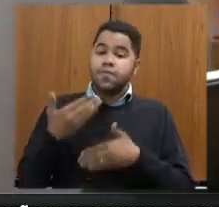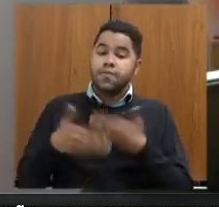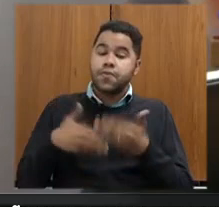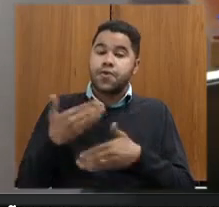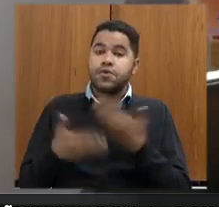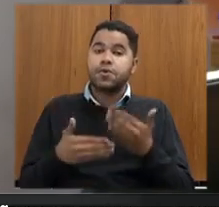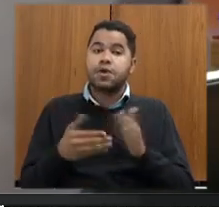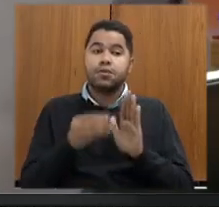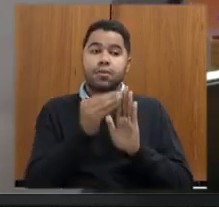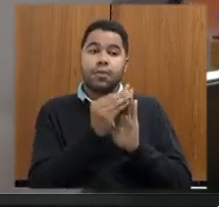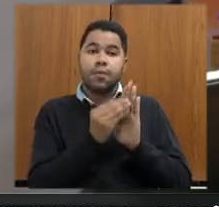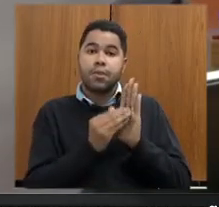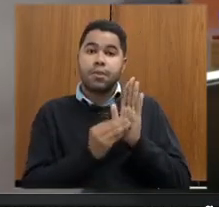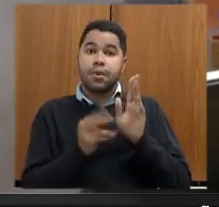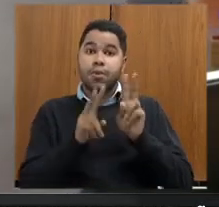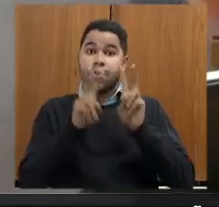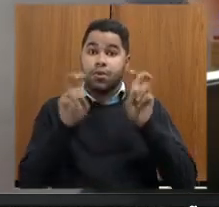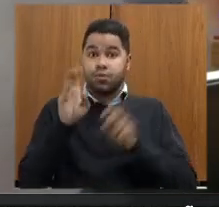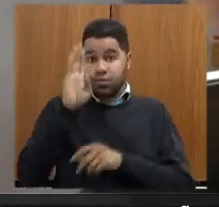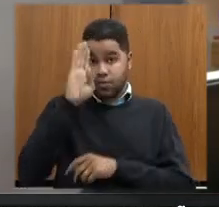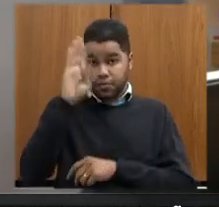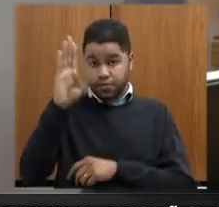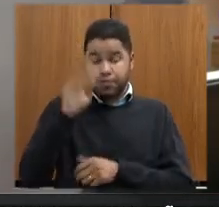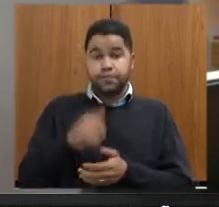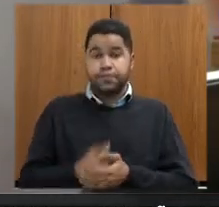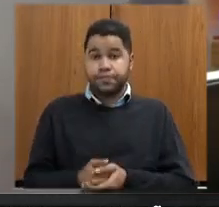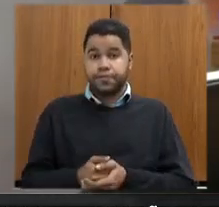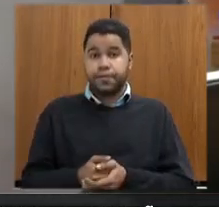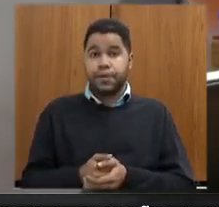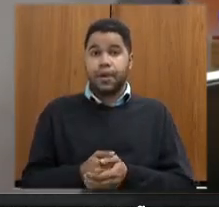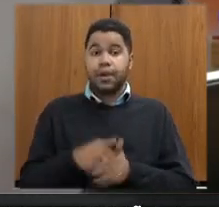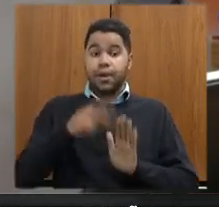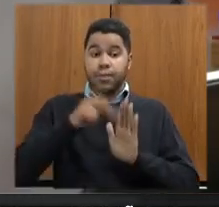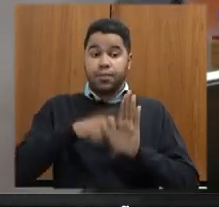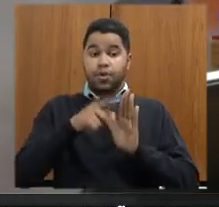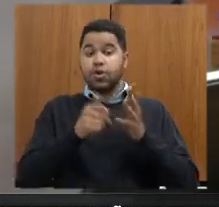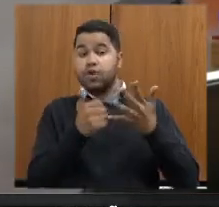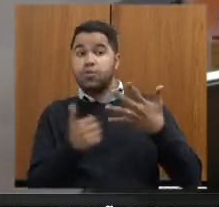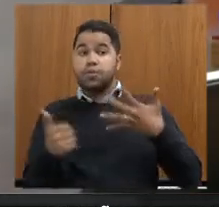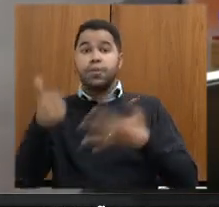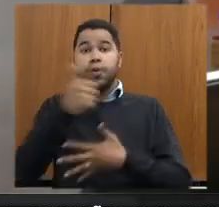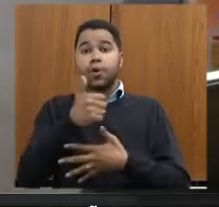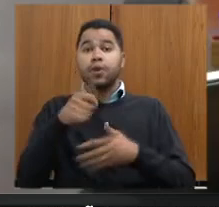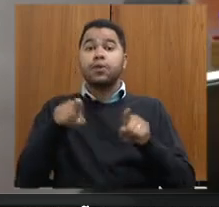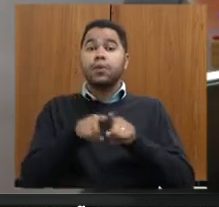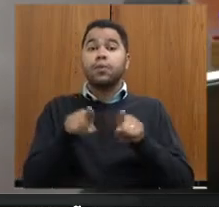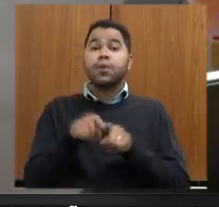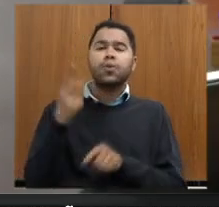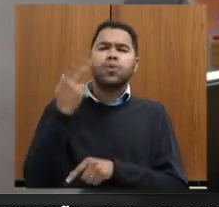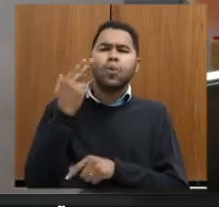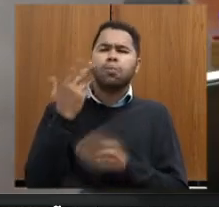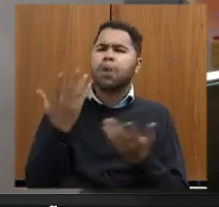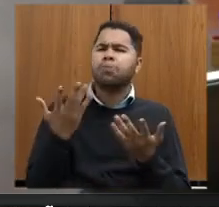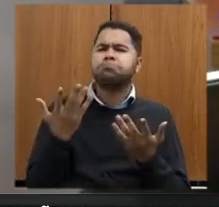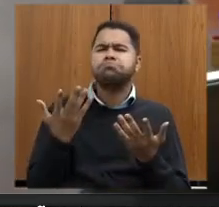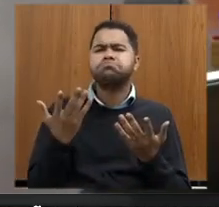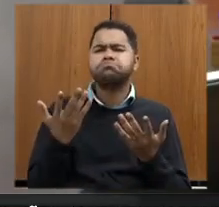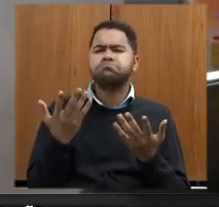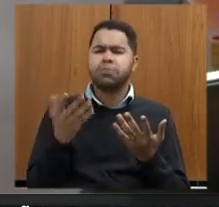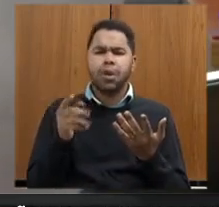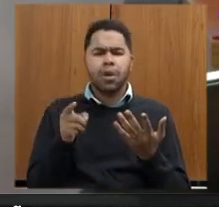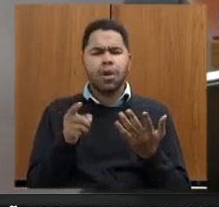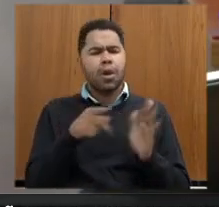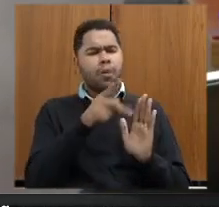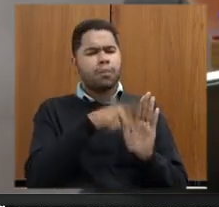colocado em assunto prioritário como o projeto prioritário e um processo normal o que que faz com que aquele